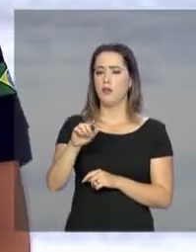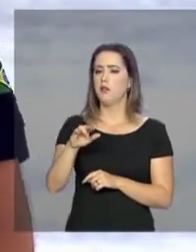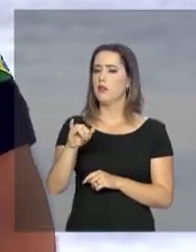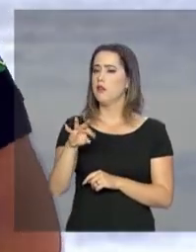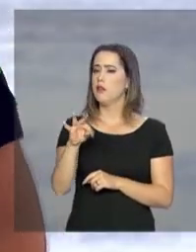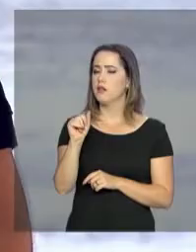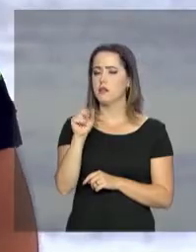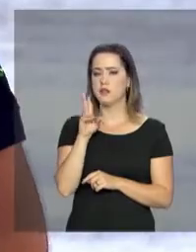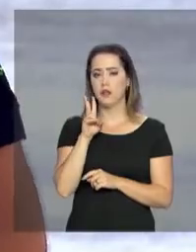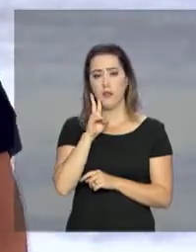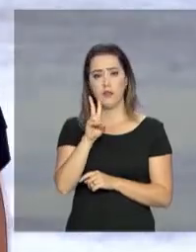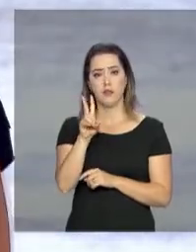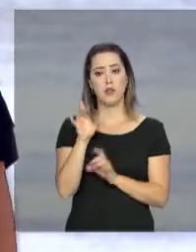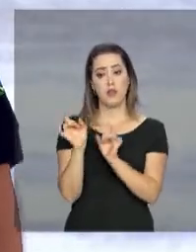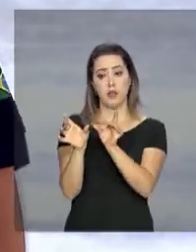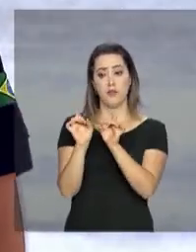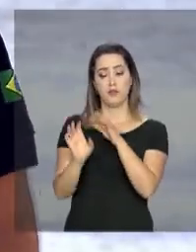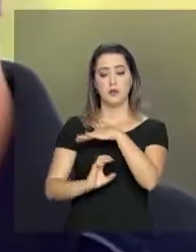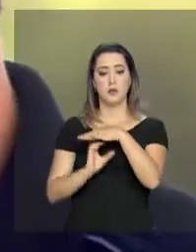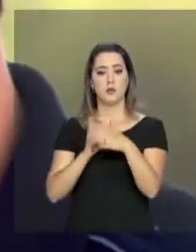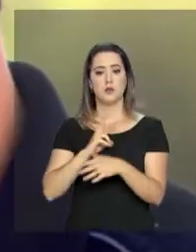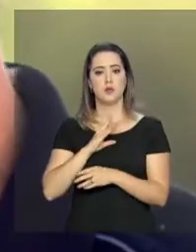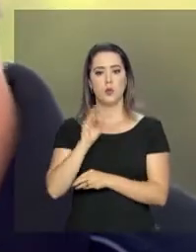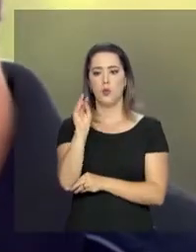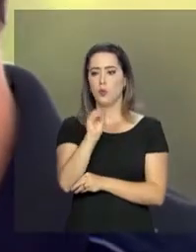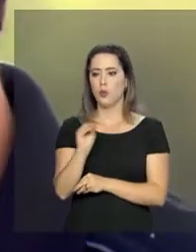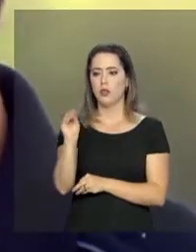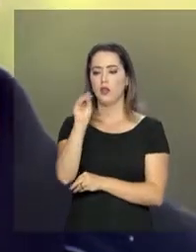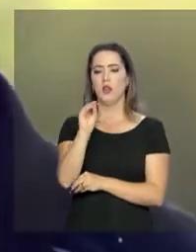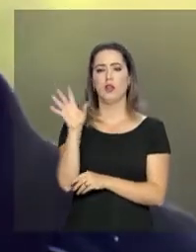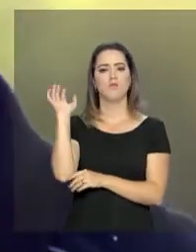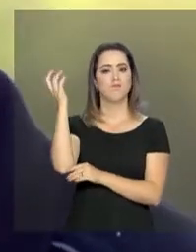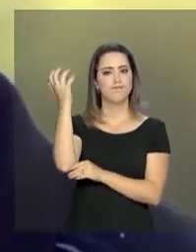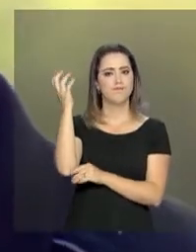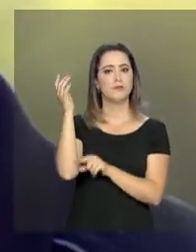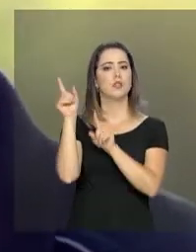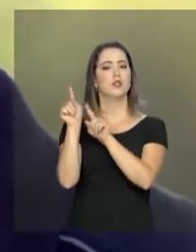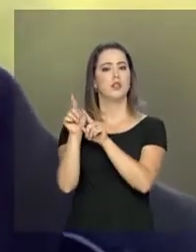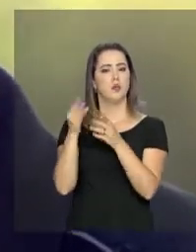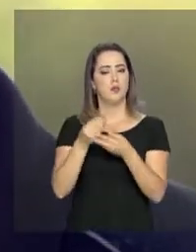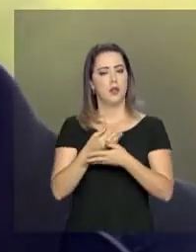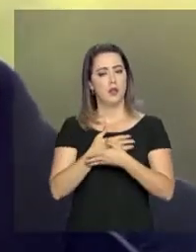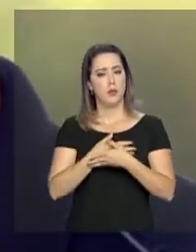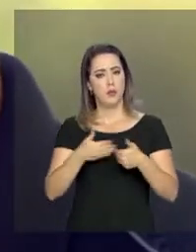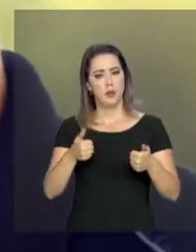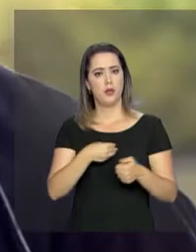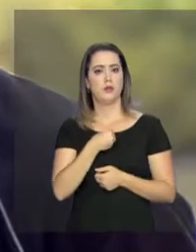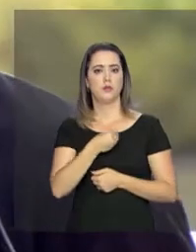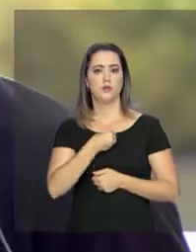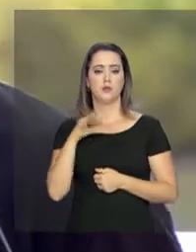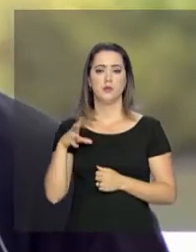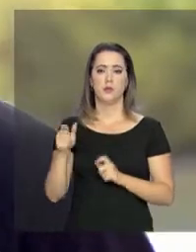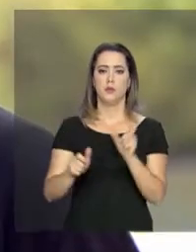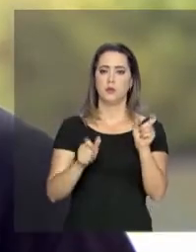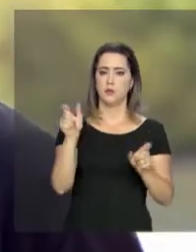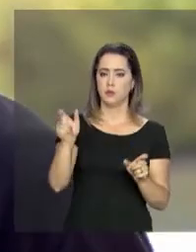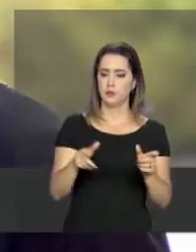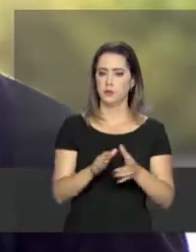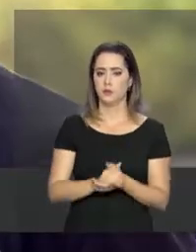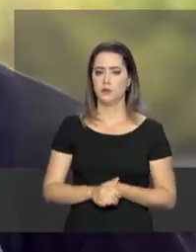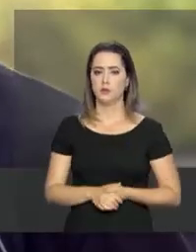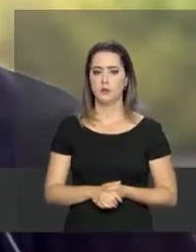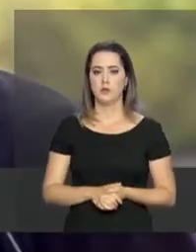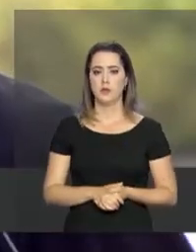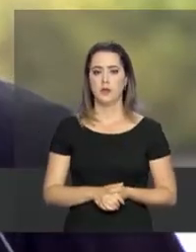concessão a esperança da preservação e também de uma vida melhor para todos ao redor. A gente tem uma demanda muito grande do